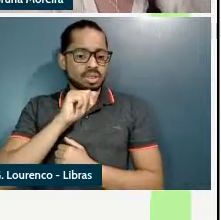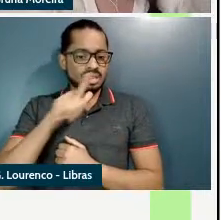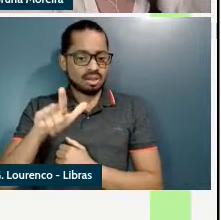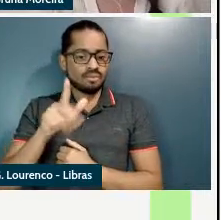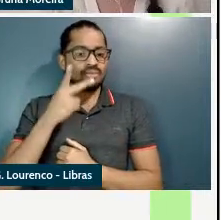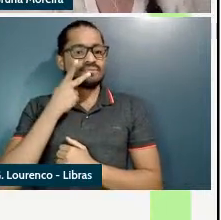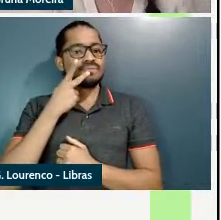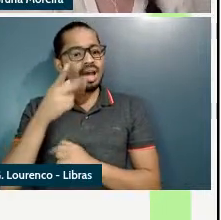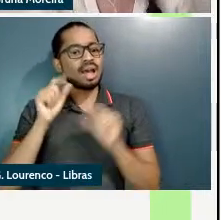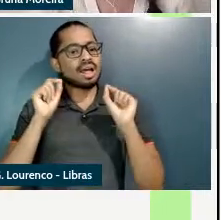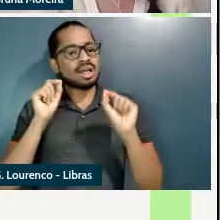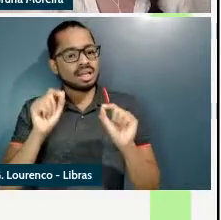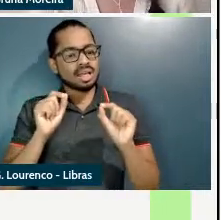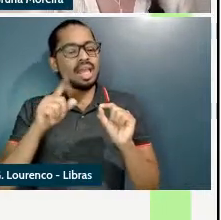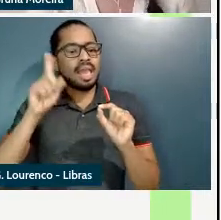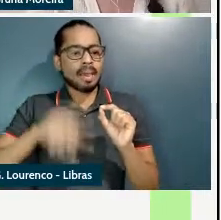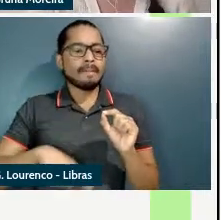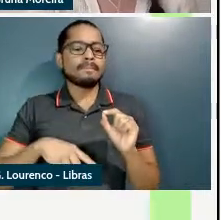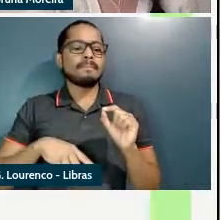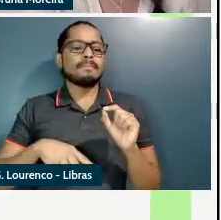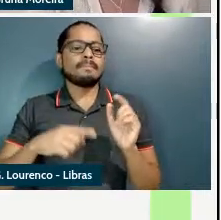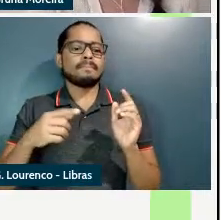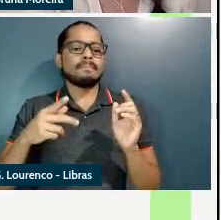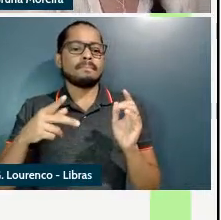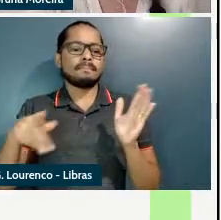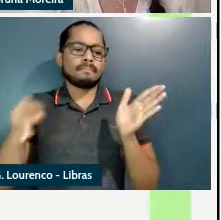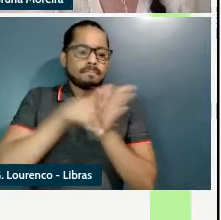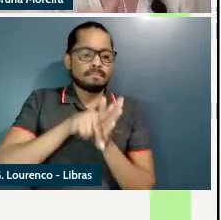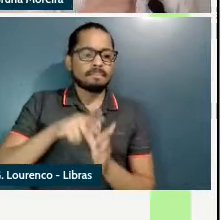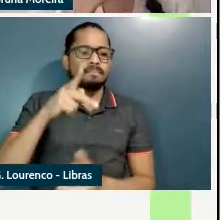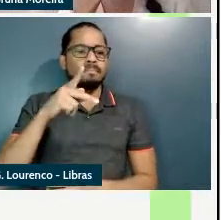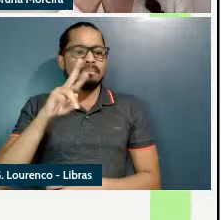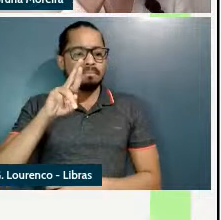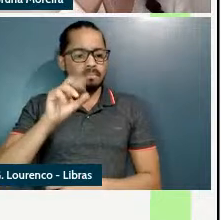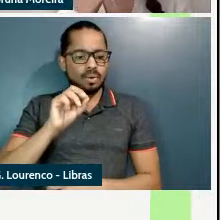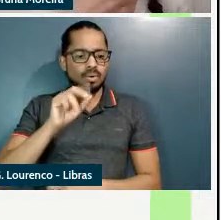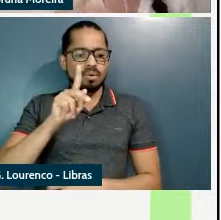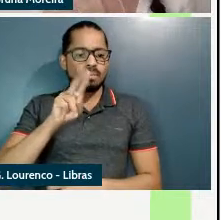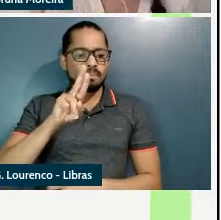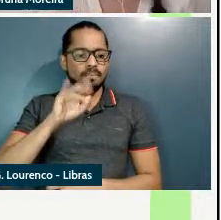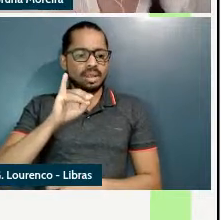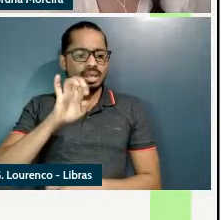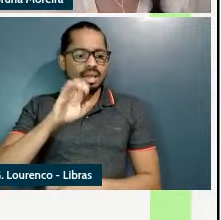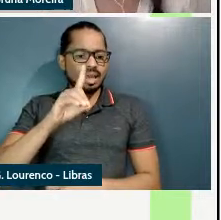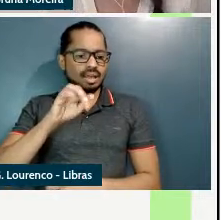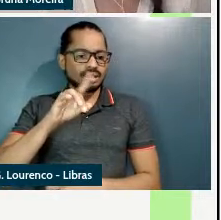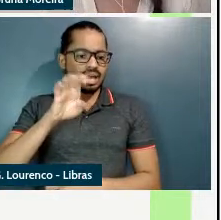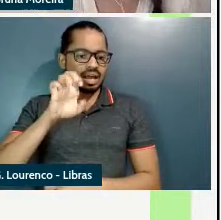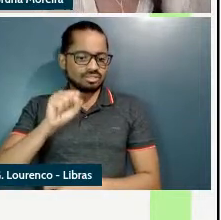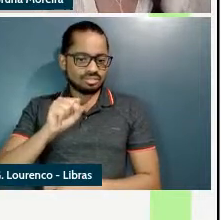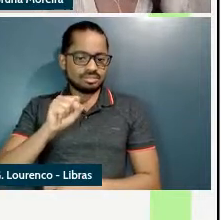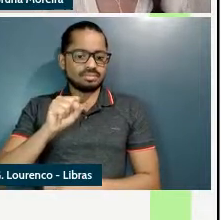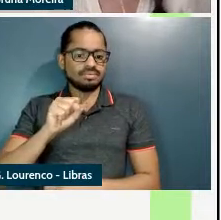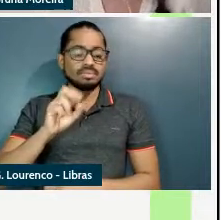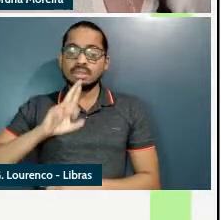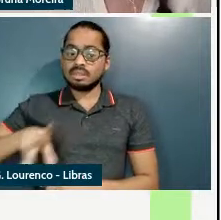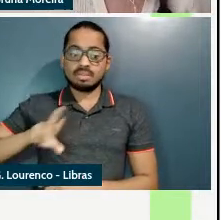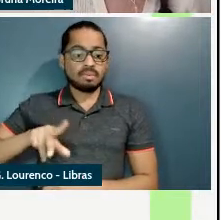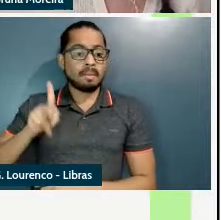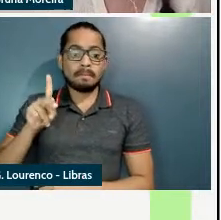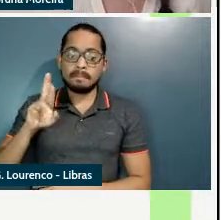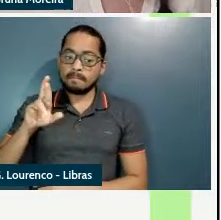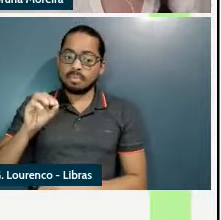propriedades não de proposições e por isso eu consigo mostrar a diferença de variação de interpretação desses